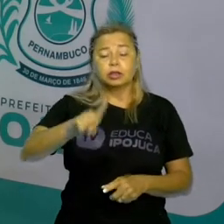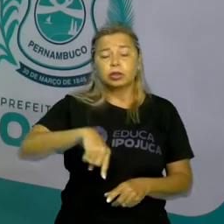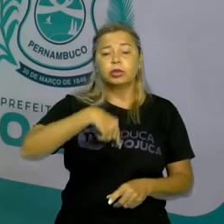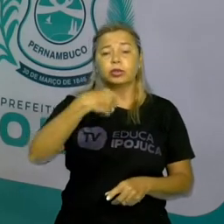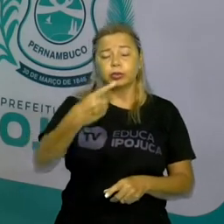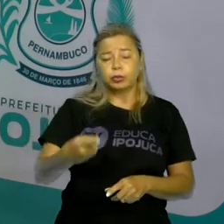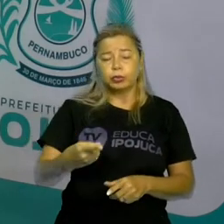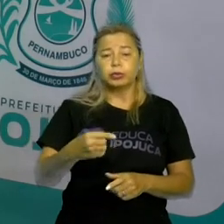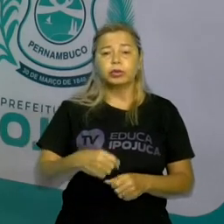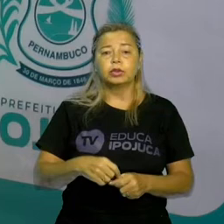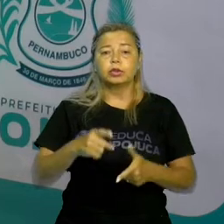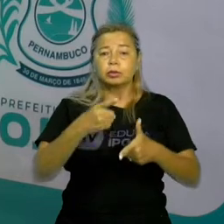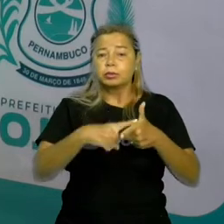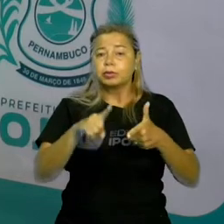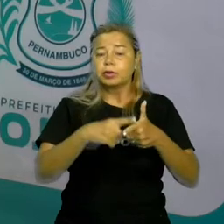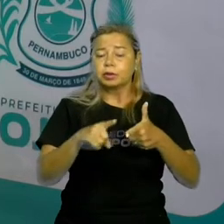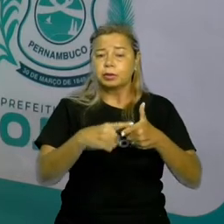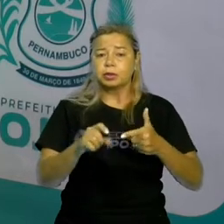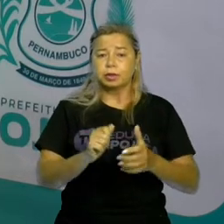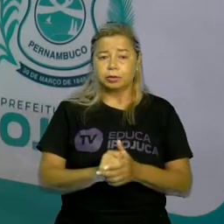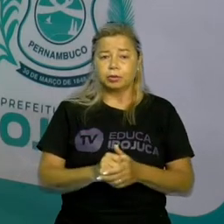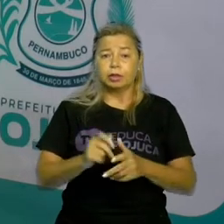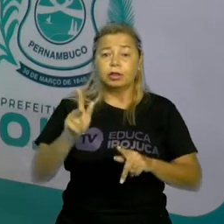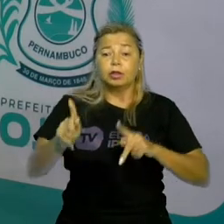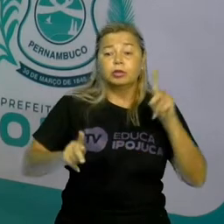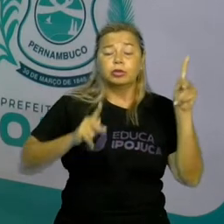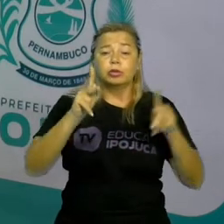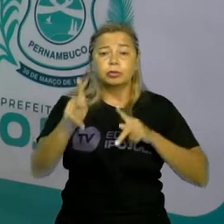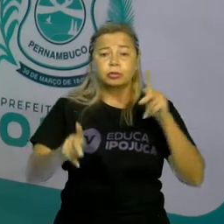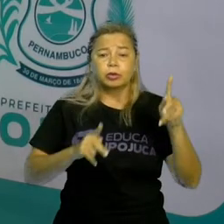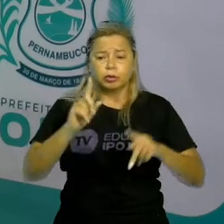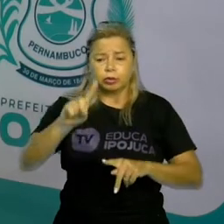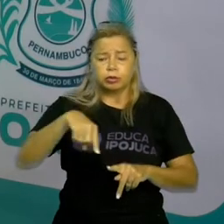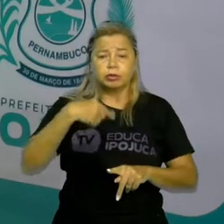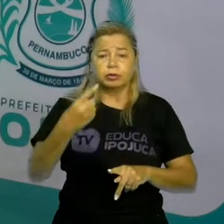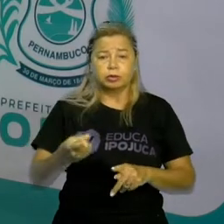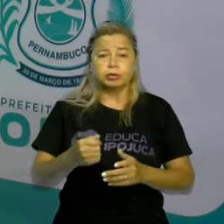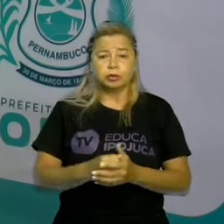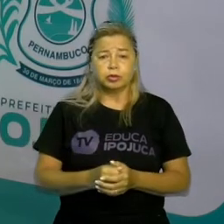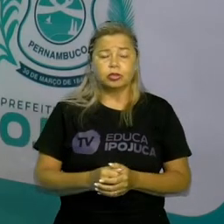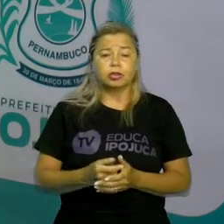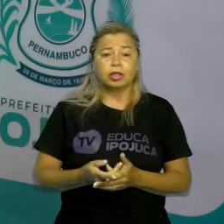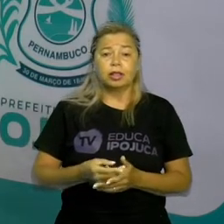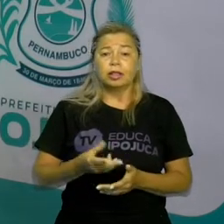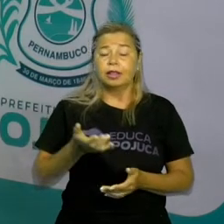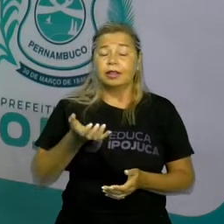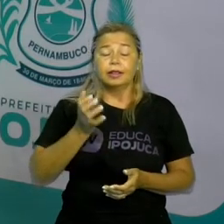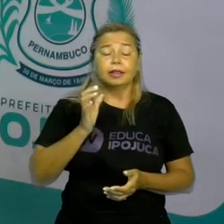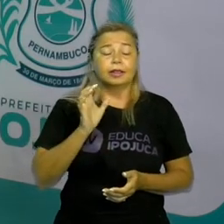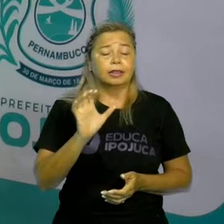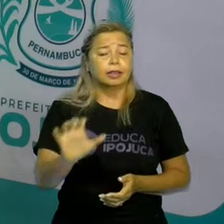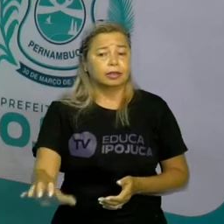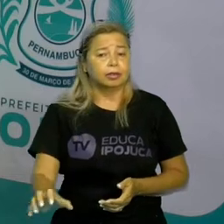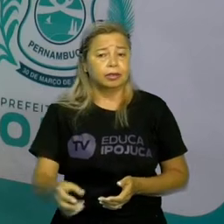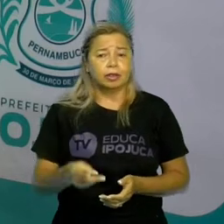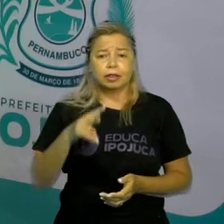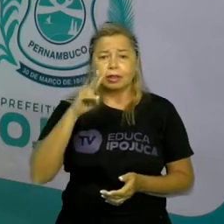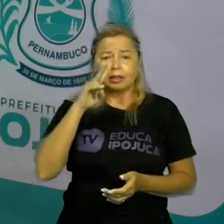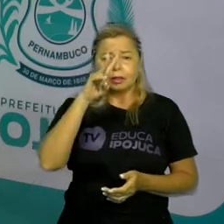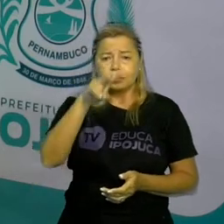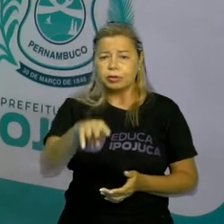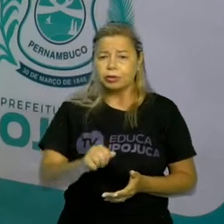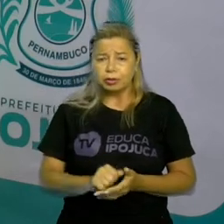Alguns povos não querem saber da autonomia, mas sim de maiores investimentos vindos de seus